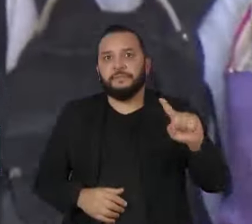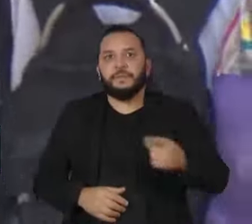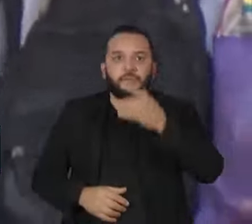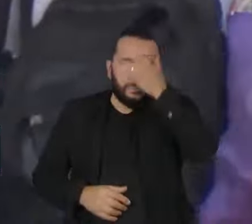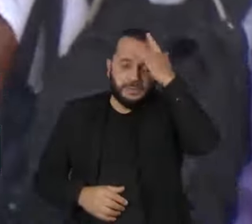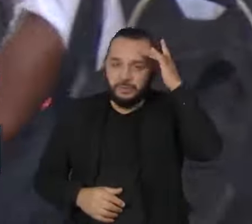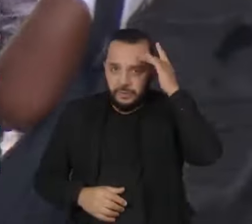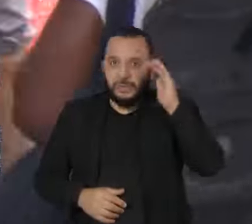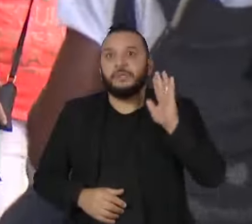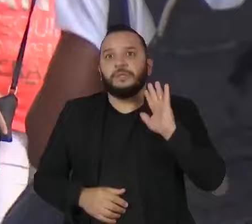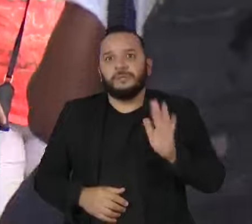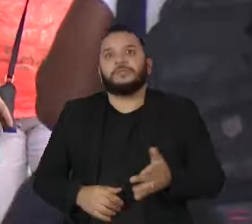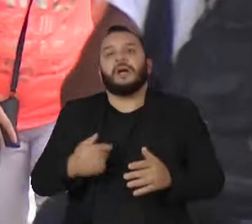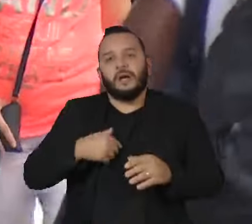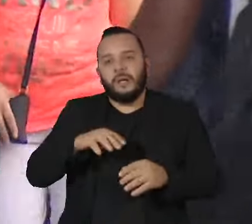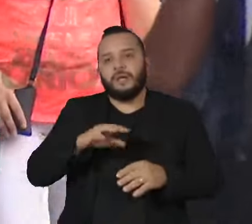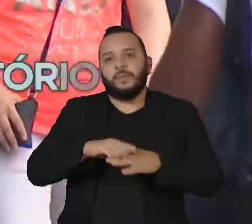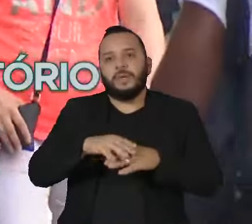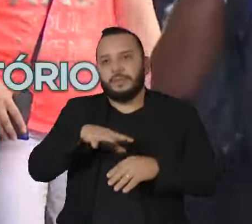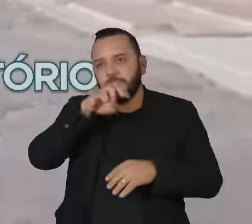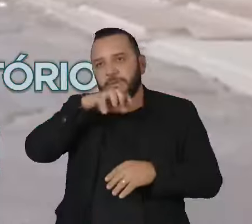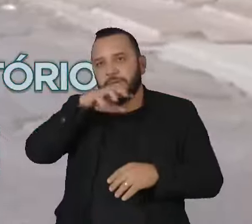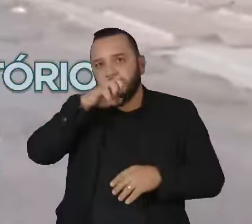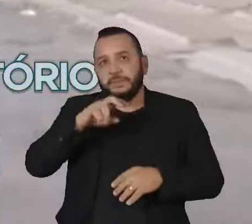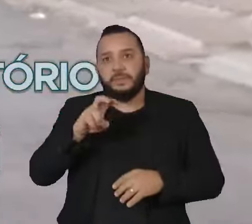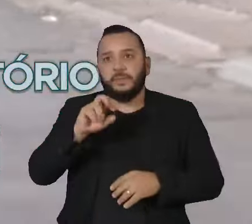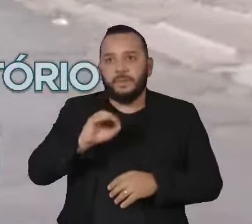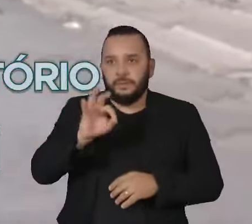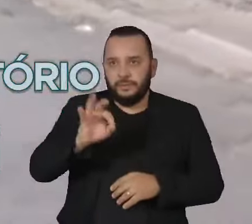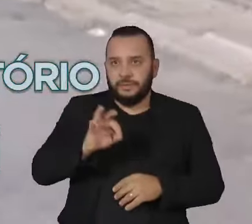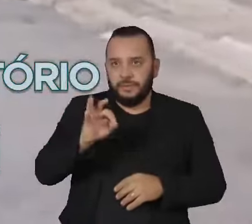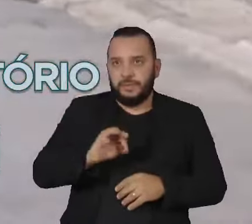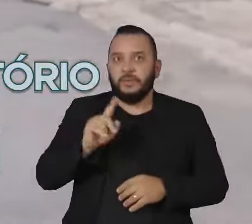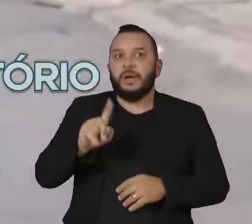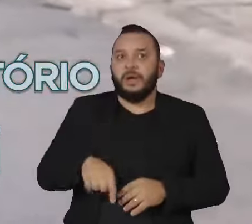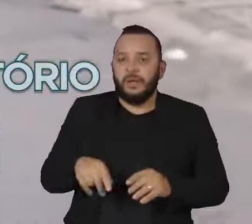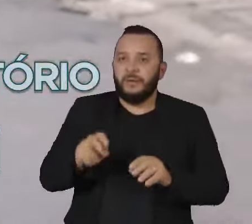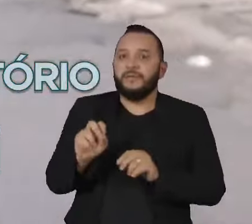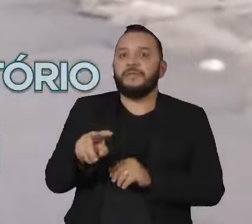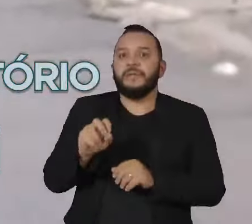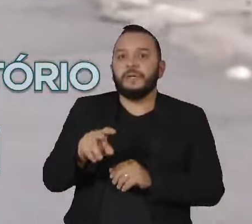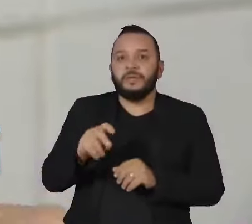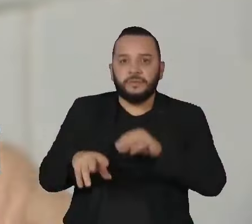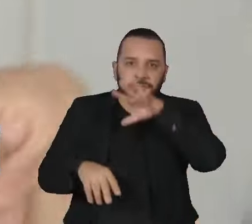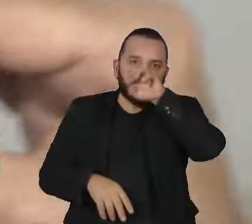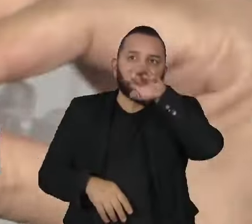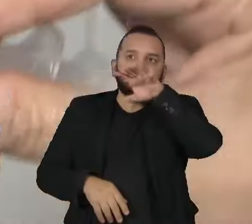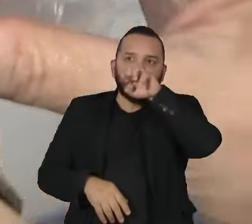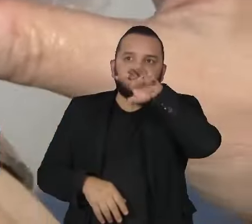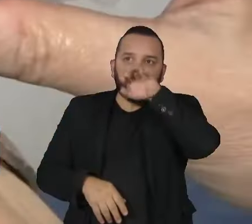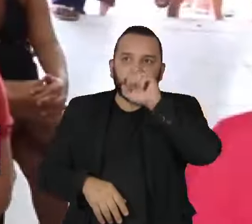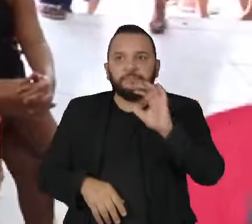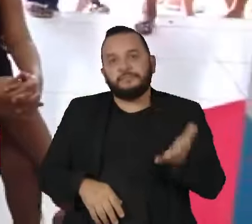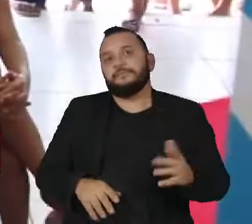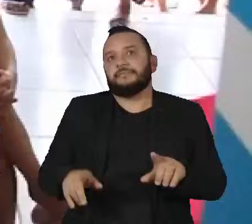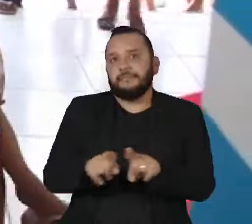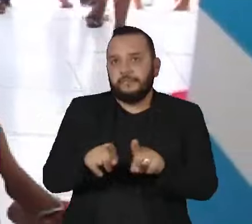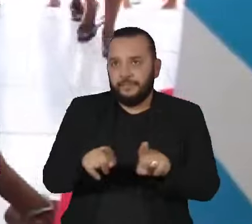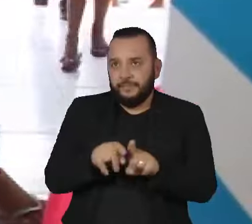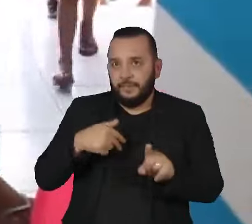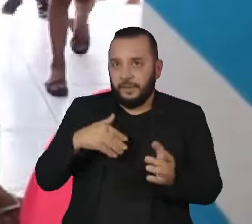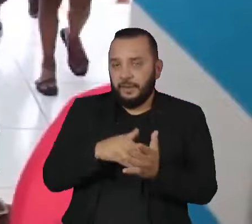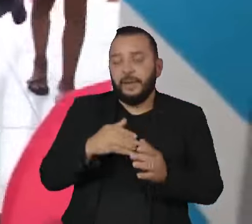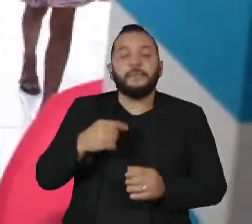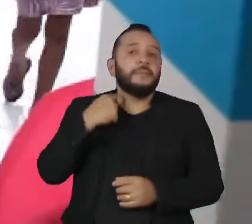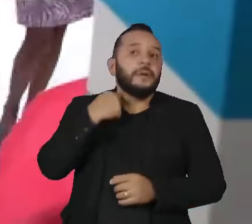respiratória aguda grave, sendo quase a metade provocada por algum vírus respiratório. Até maio deste ano, a vacina